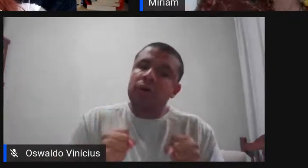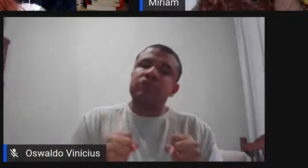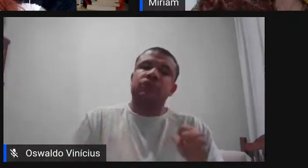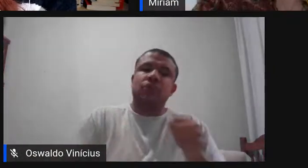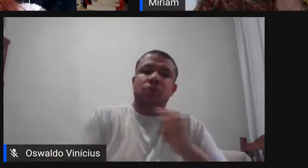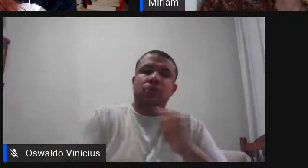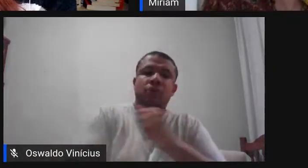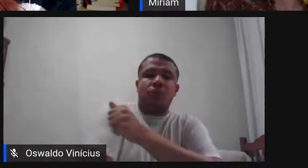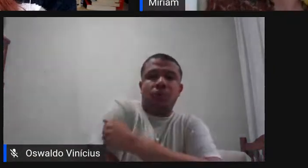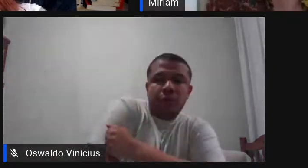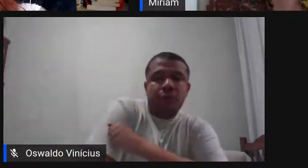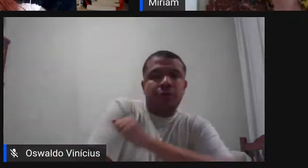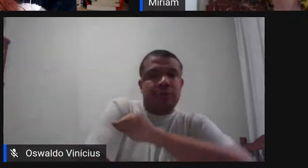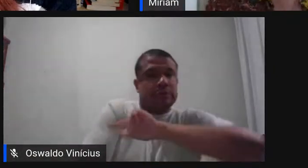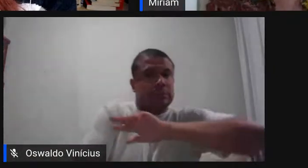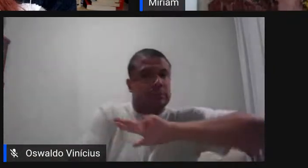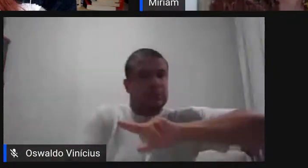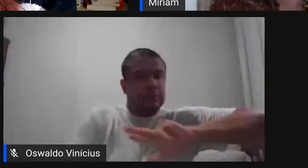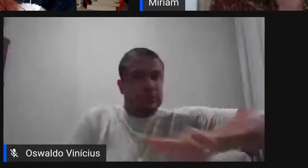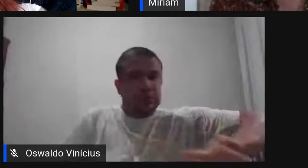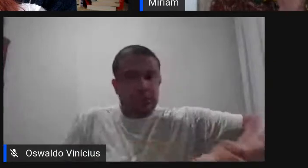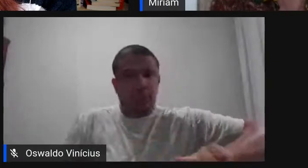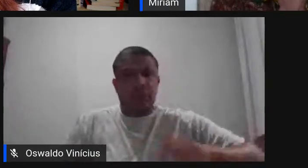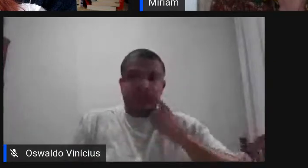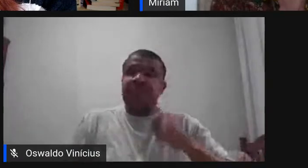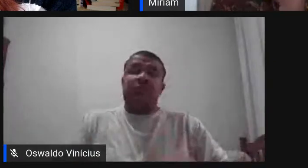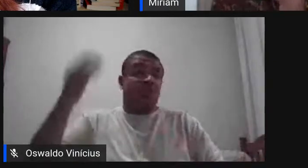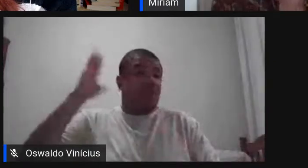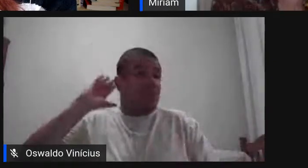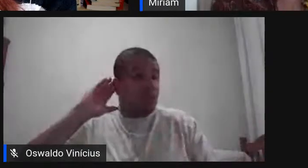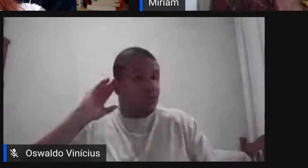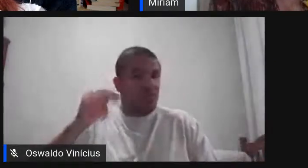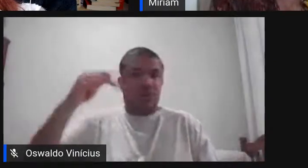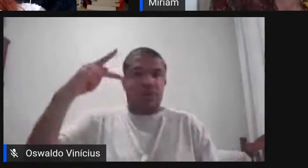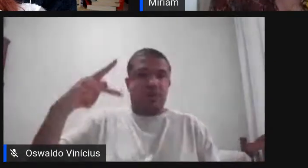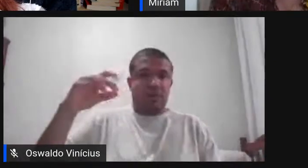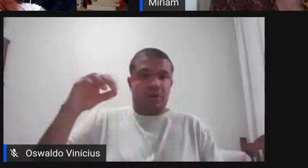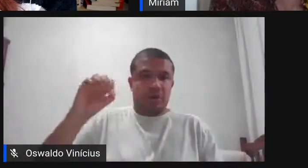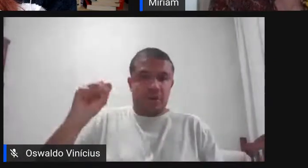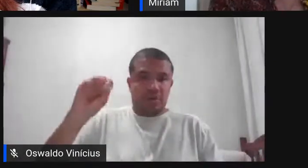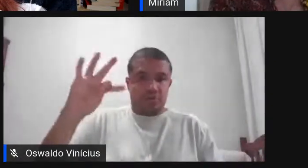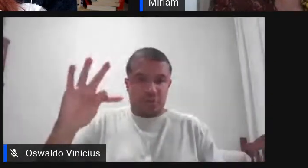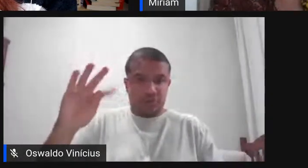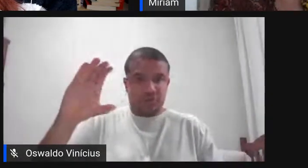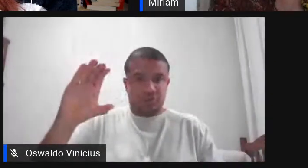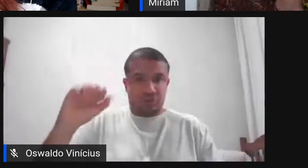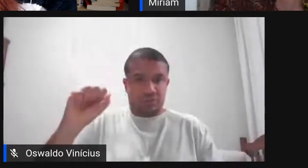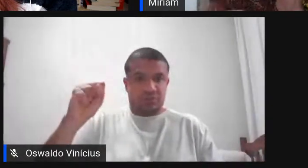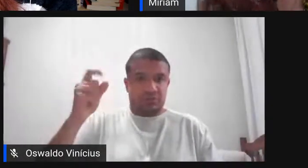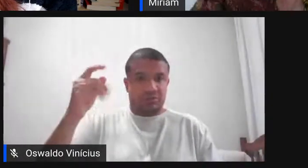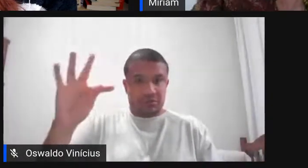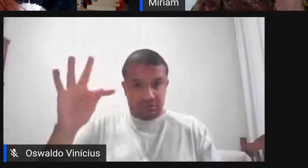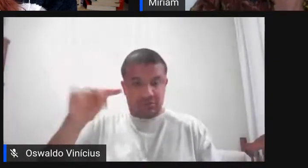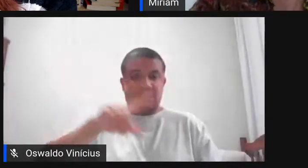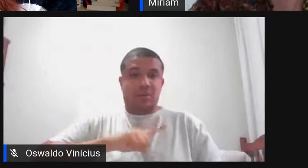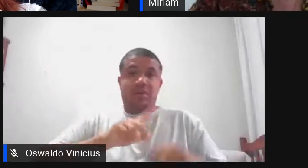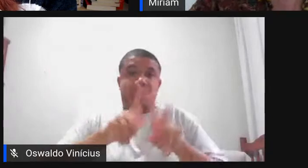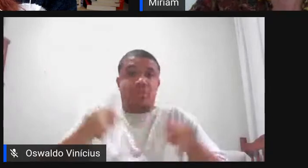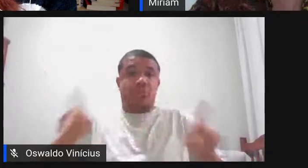aí não sei vamos ouvir um podcast a Luciane fez uma coisa fantástica na apresentação dela a professora tá Clara